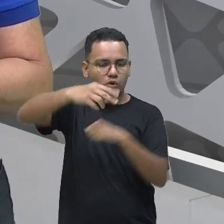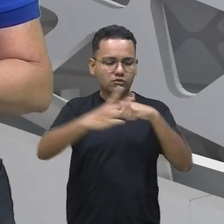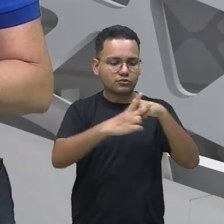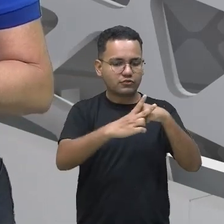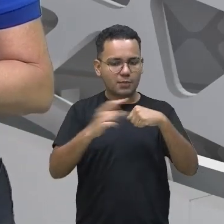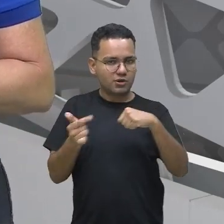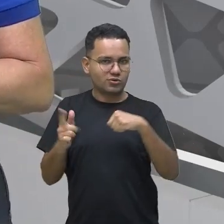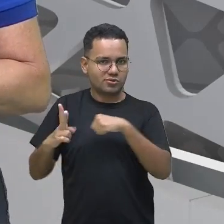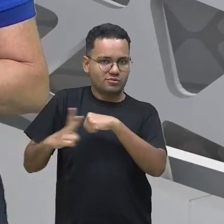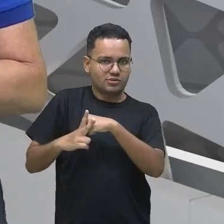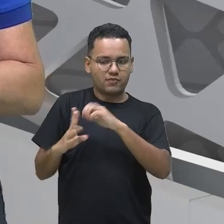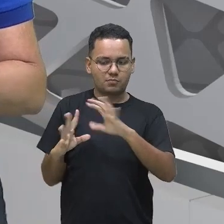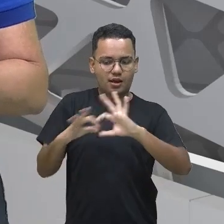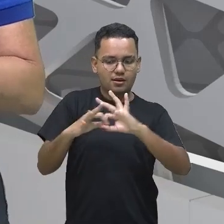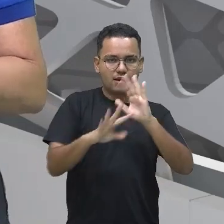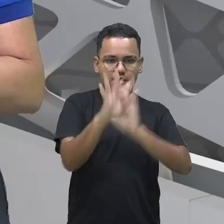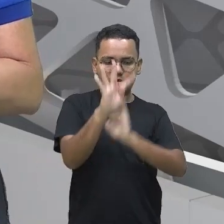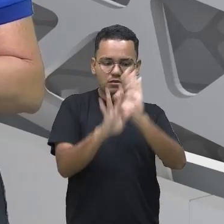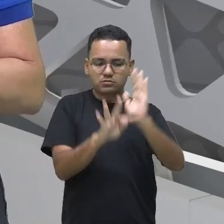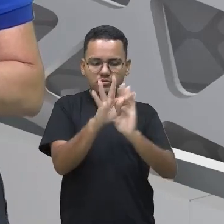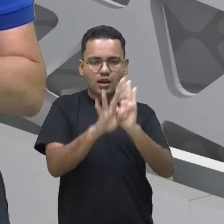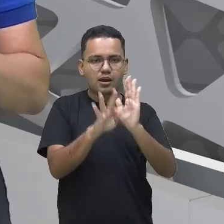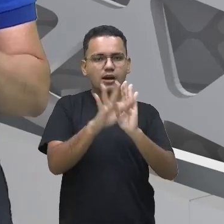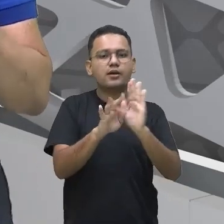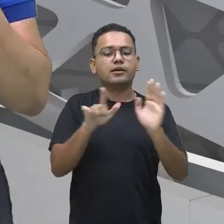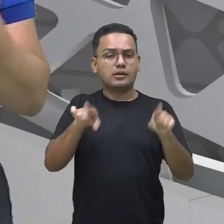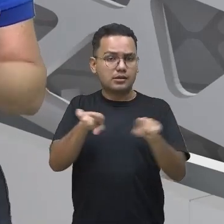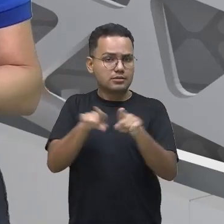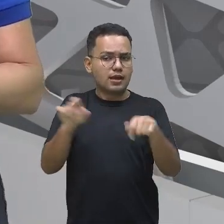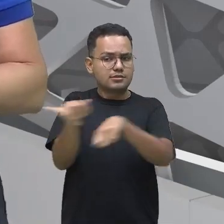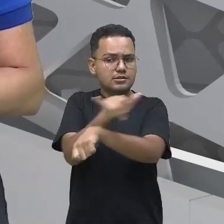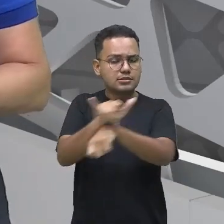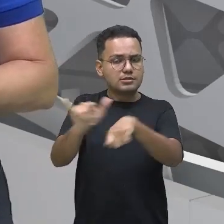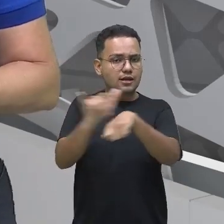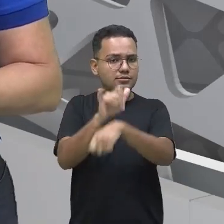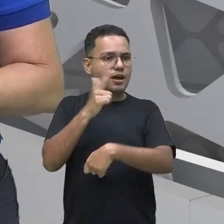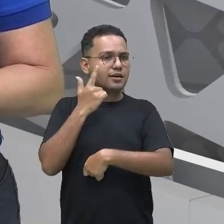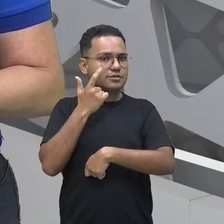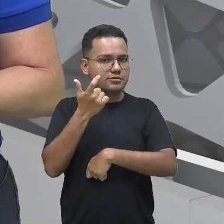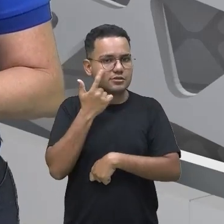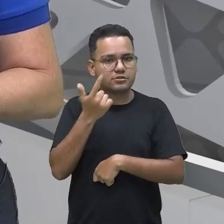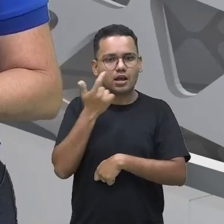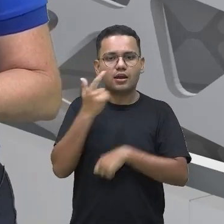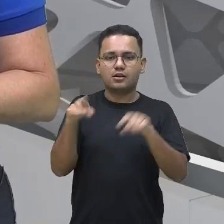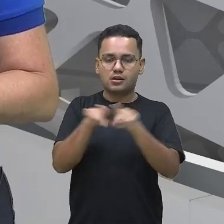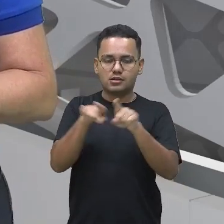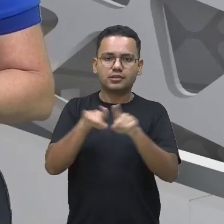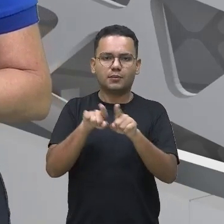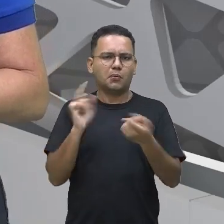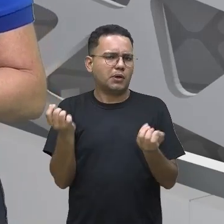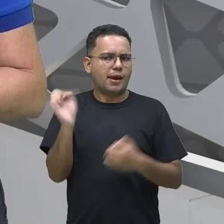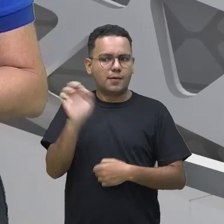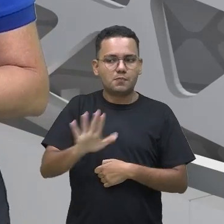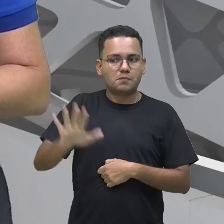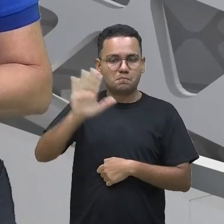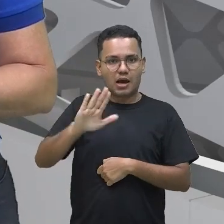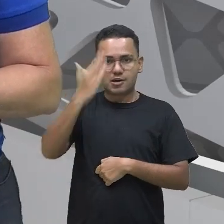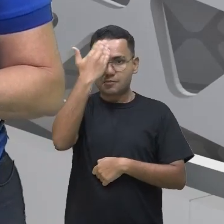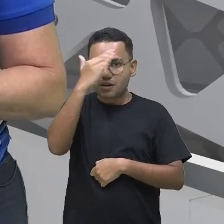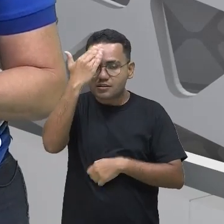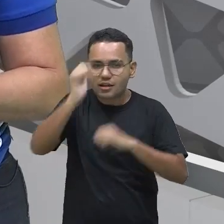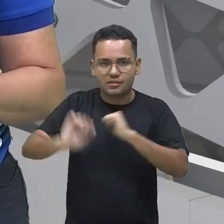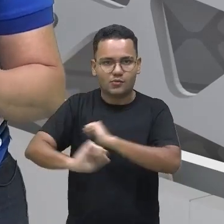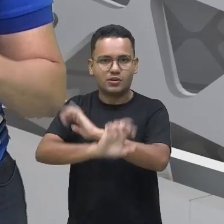que levem à multimodalidade, né? Os outros símbolos reunidos com a linguagem verbal.